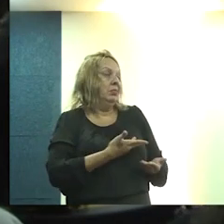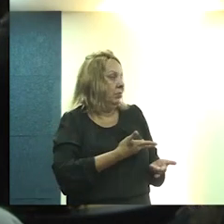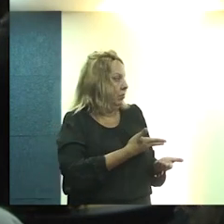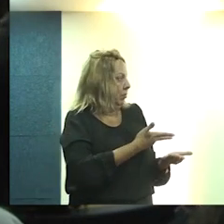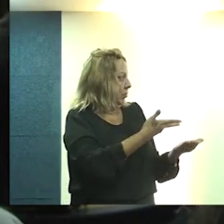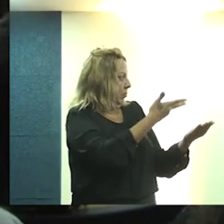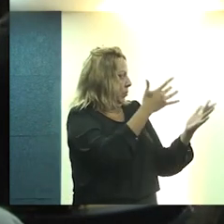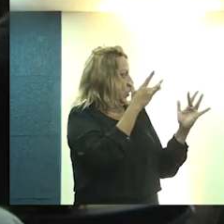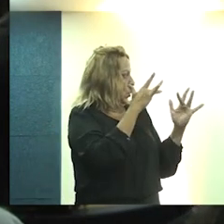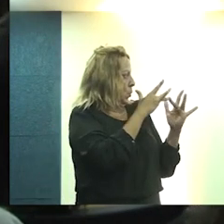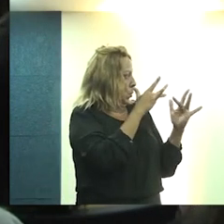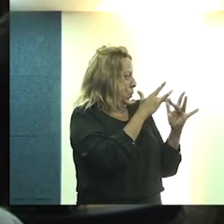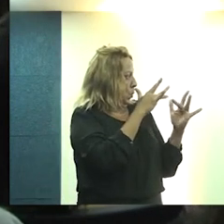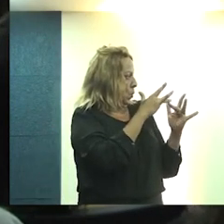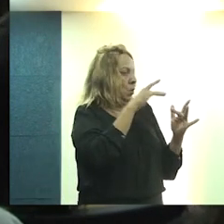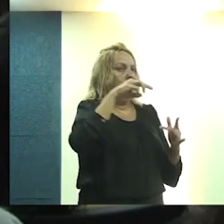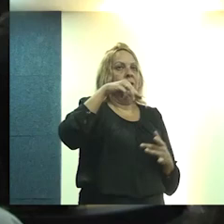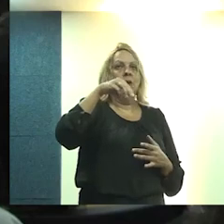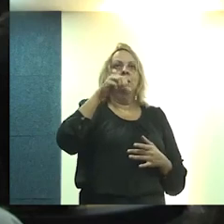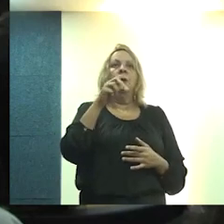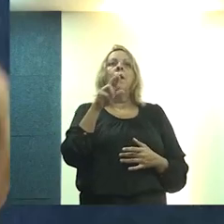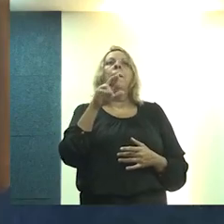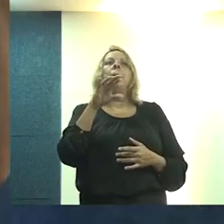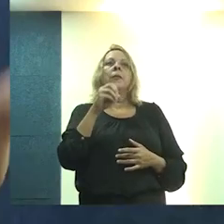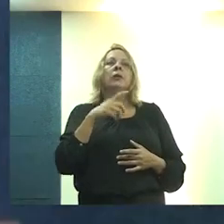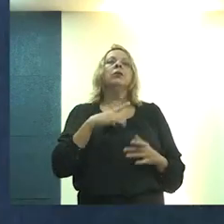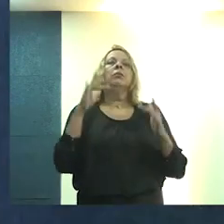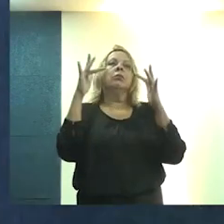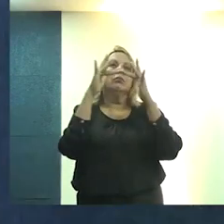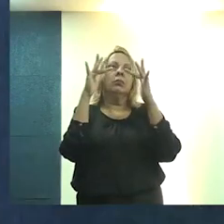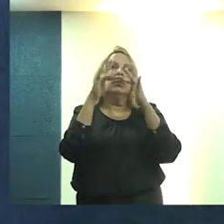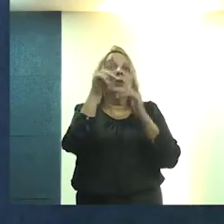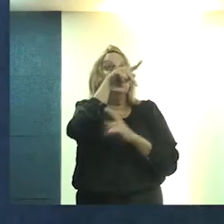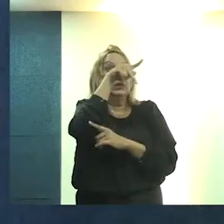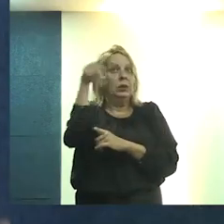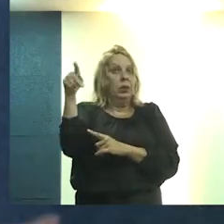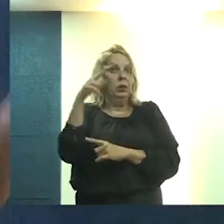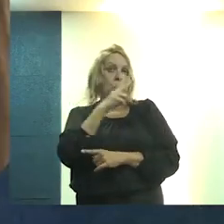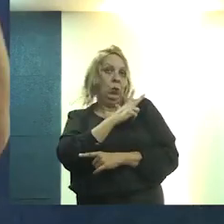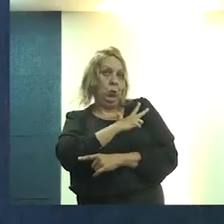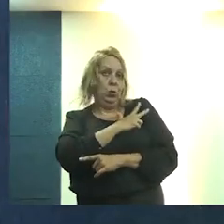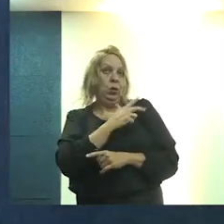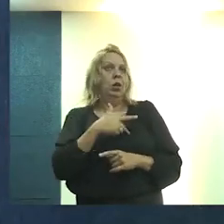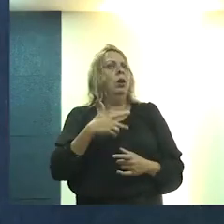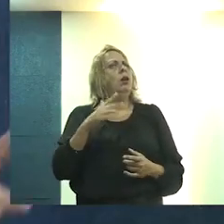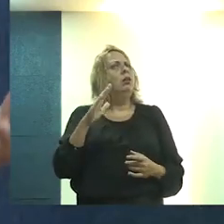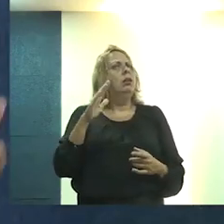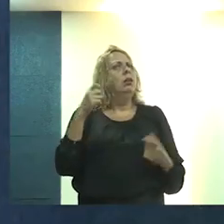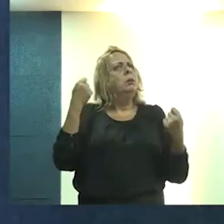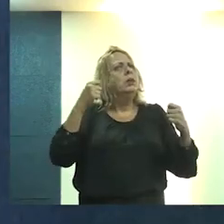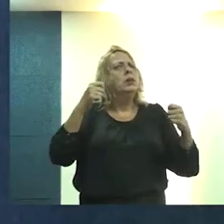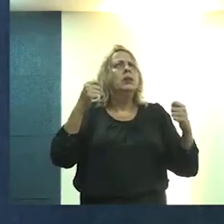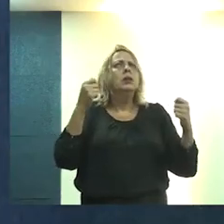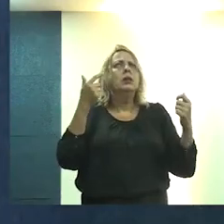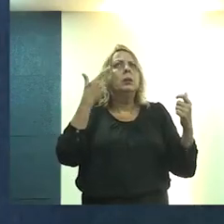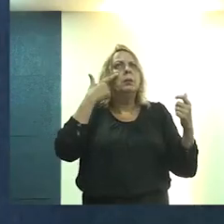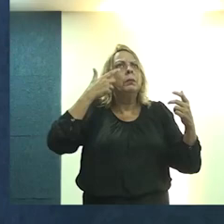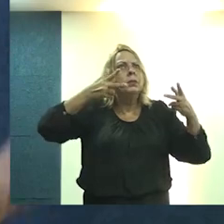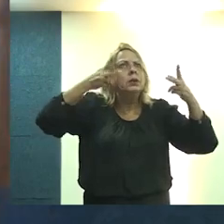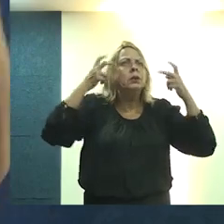você que tem contato com o Márcio Macedo, que tem tanto contato com o nosso presidente, para ouvirem os